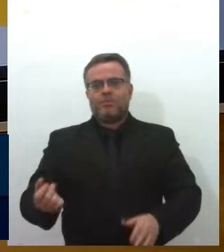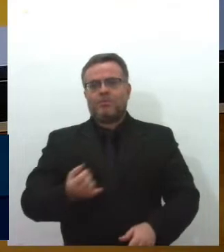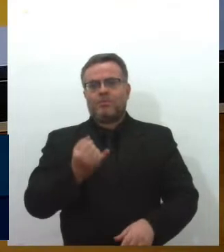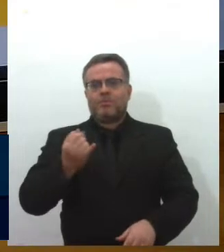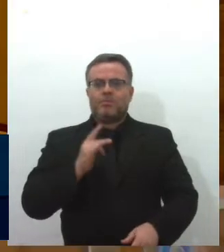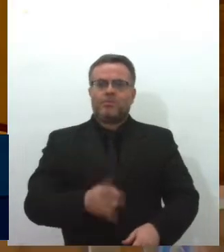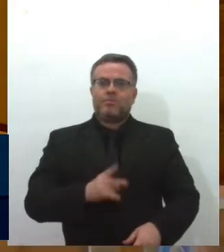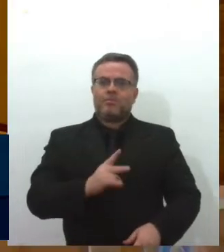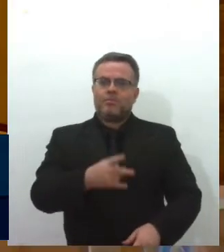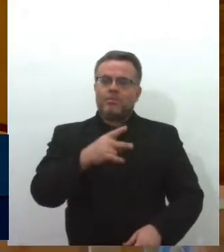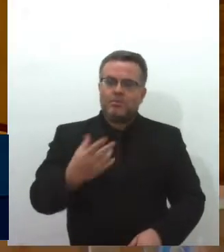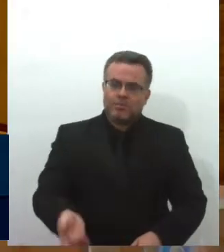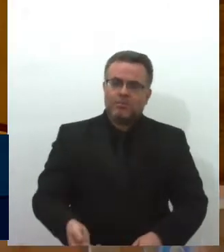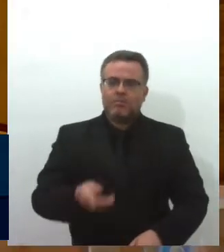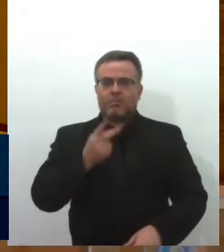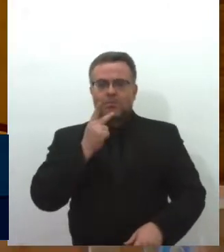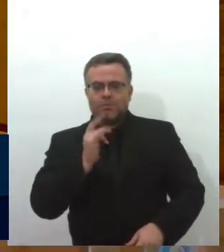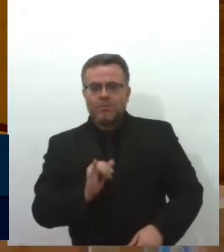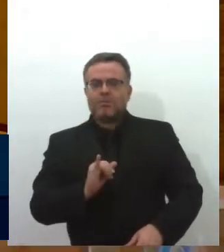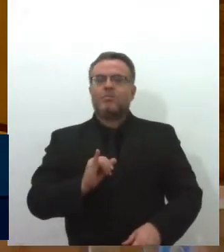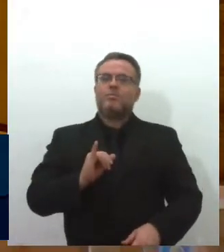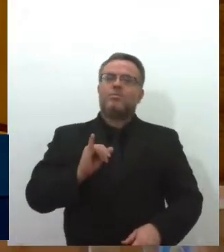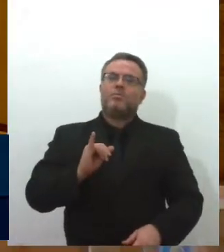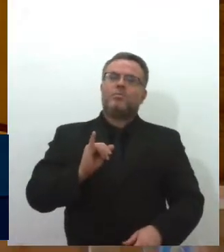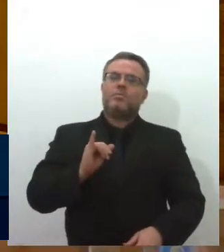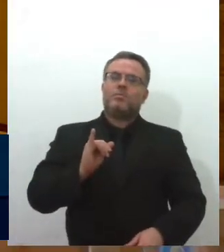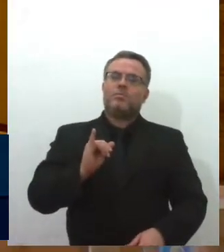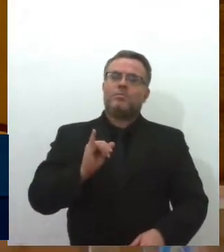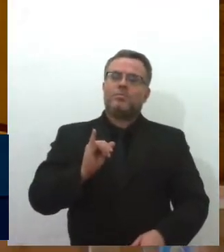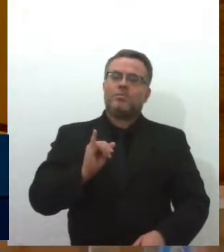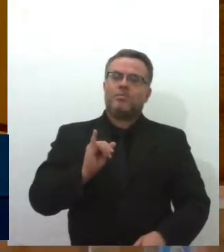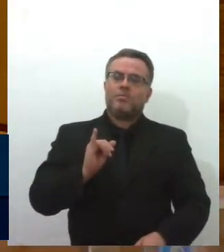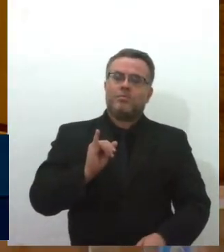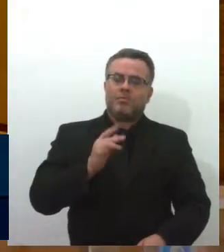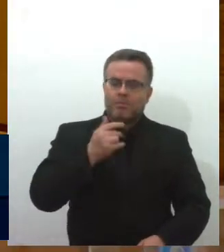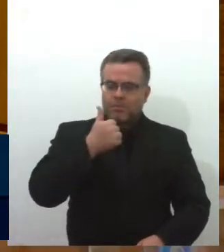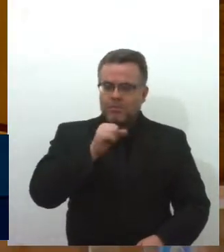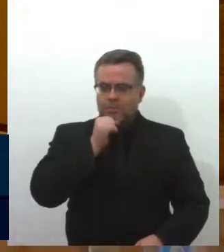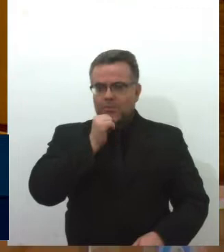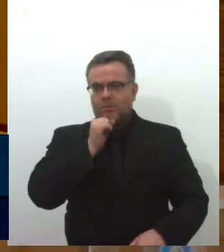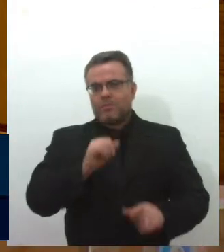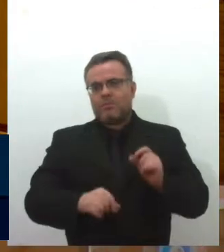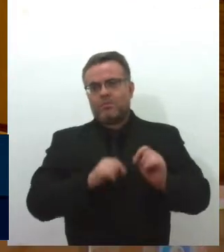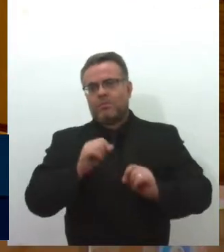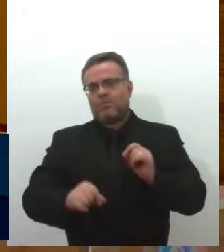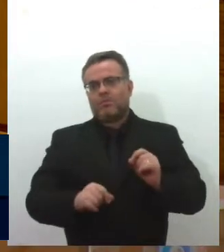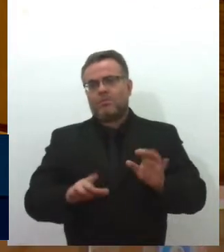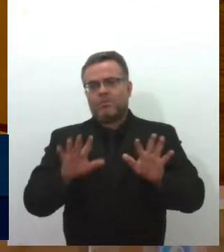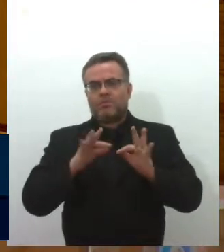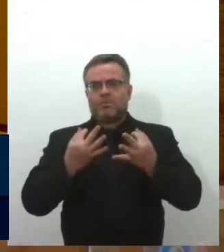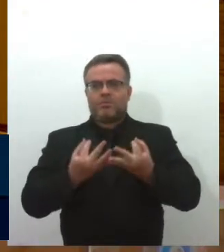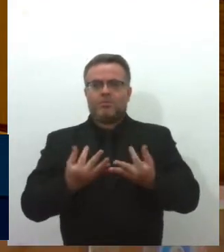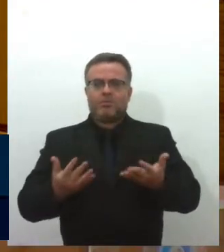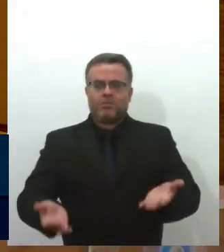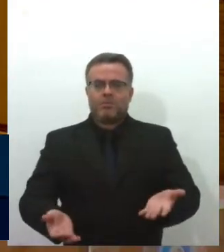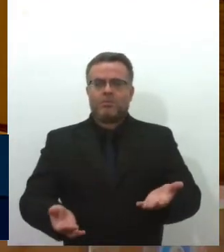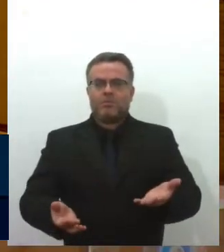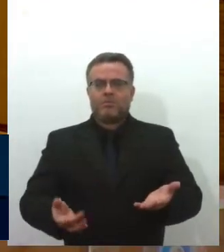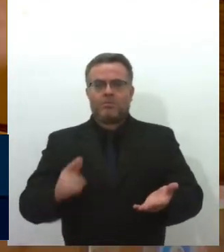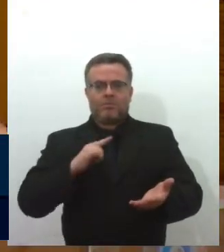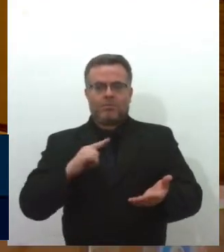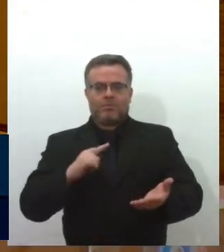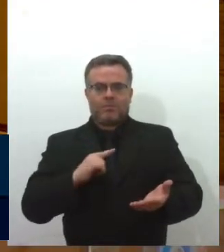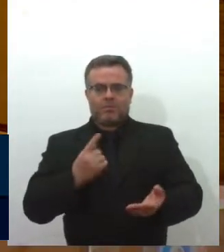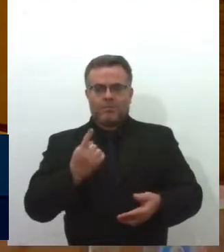Os pais, mães, familiares de autistas, sabem o que